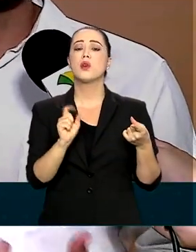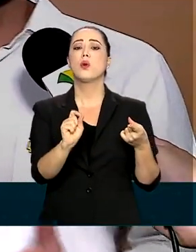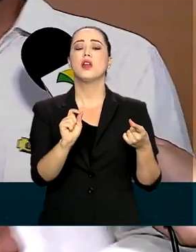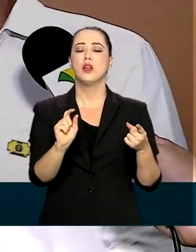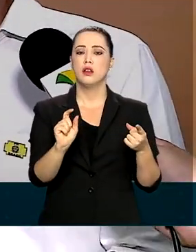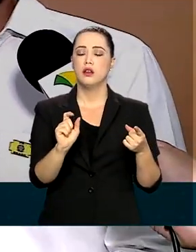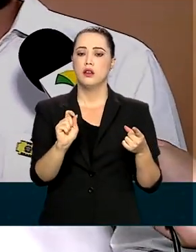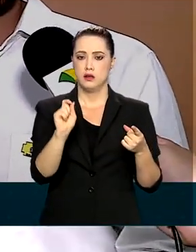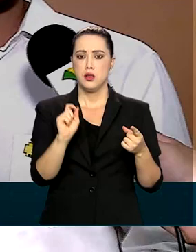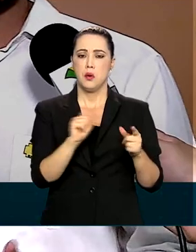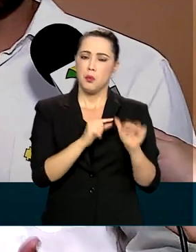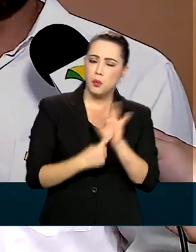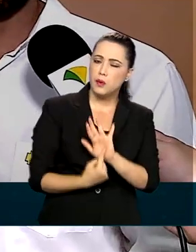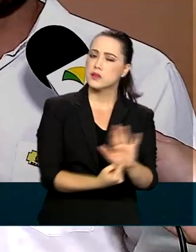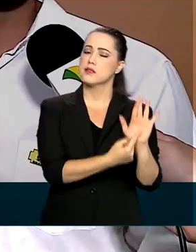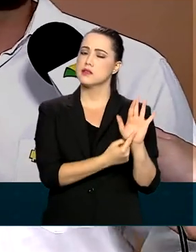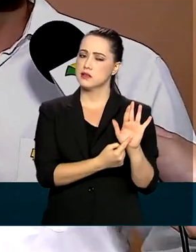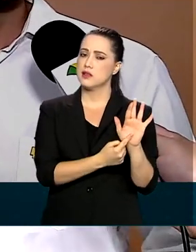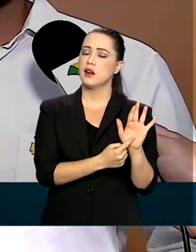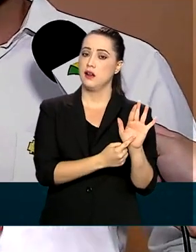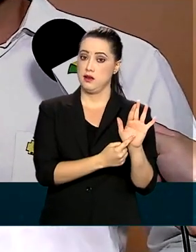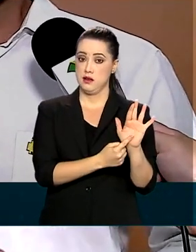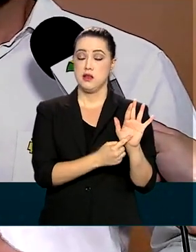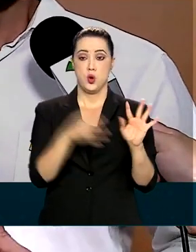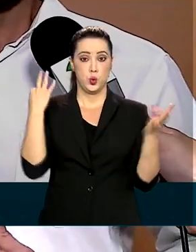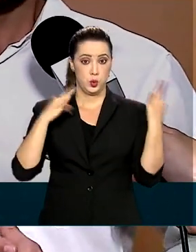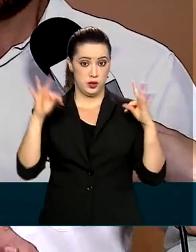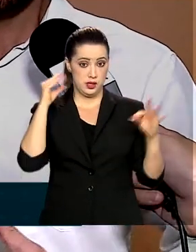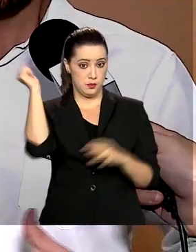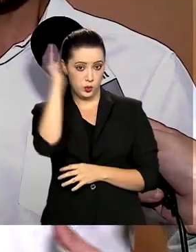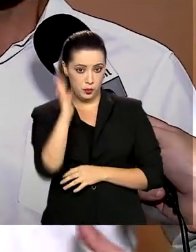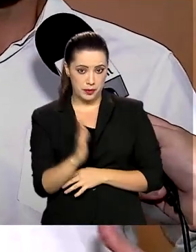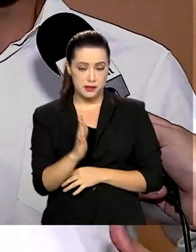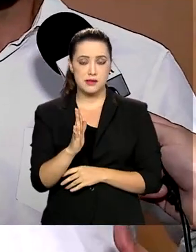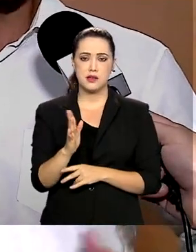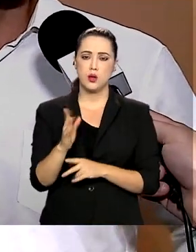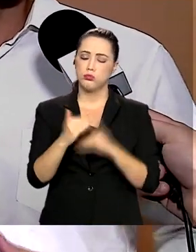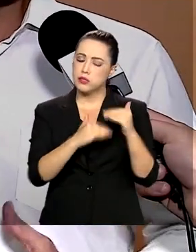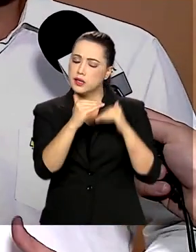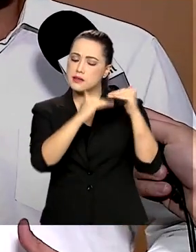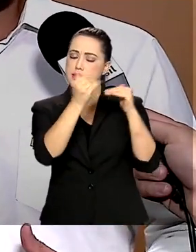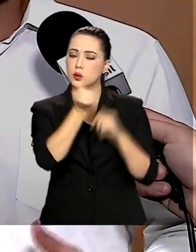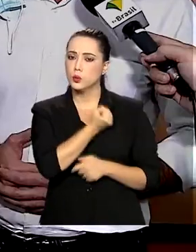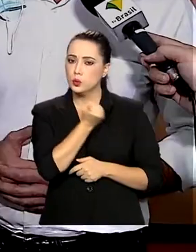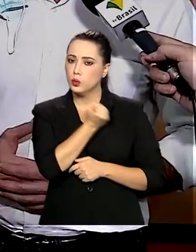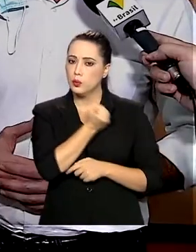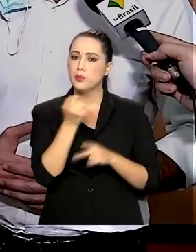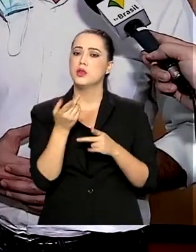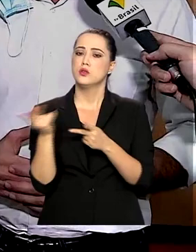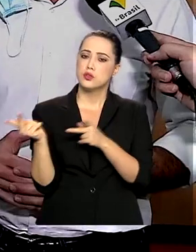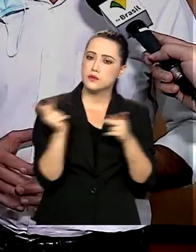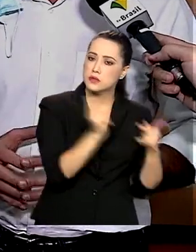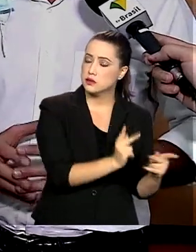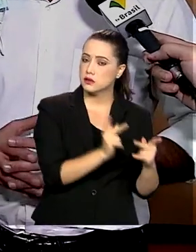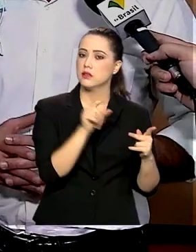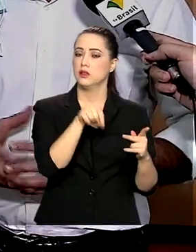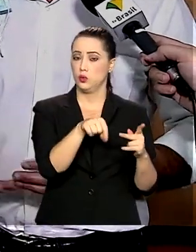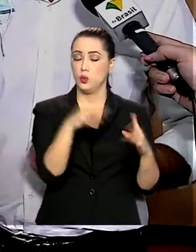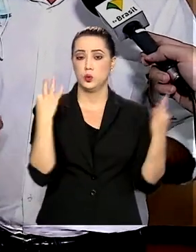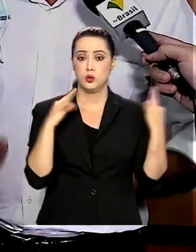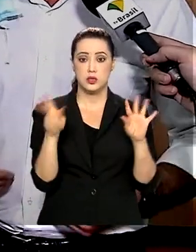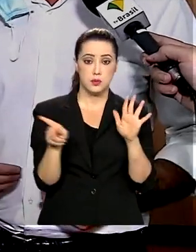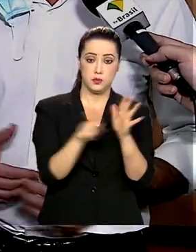tem no turismo em realidade, em números. Em números de visitantes fazendo turismo doméstico, para que a gente consiga realmente